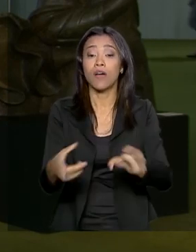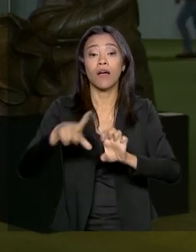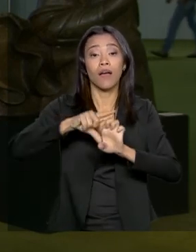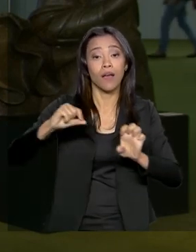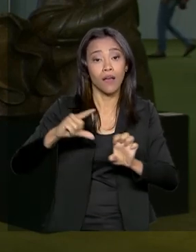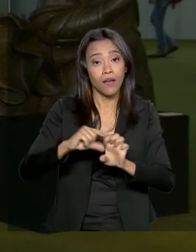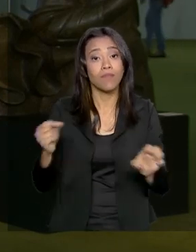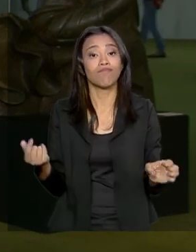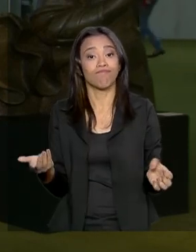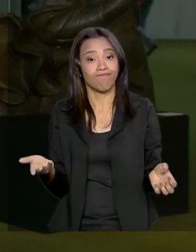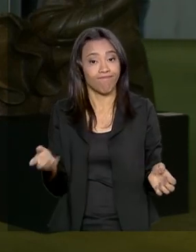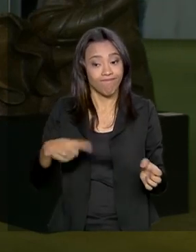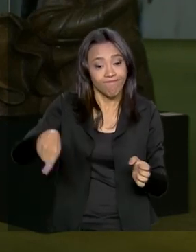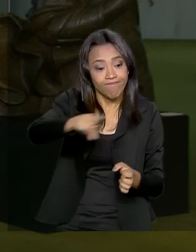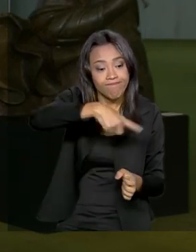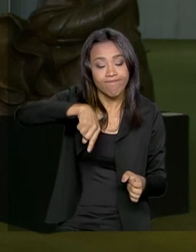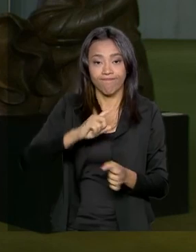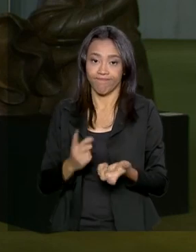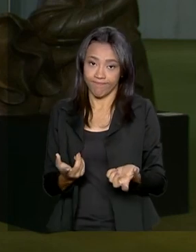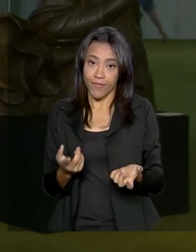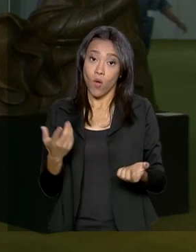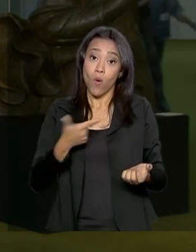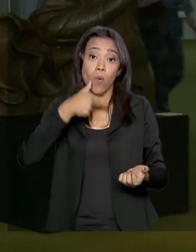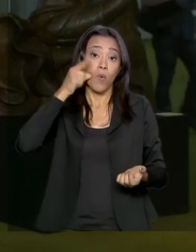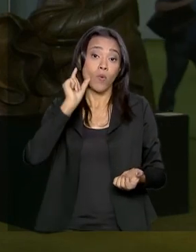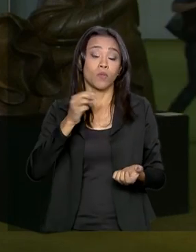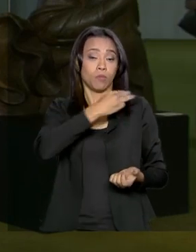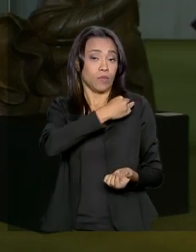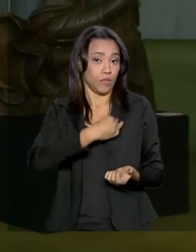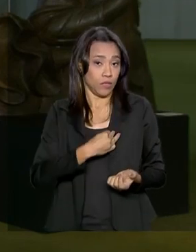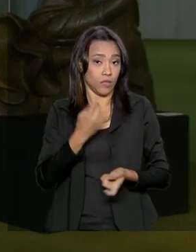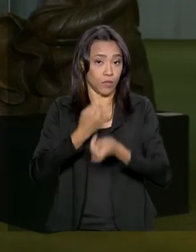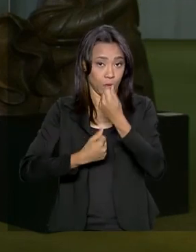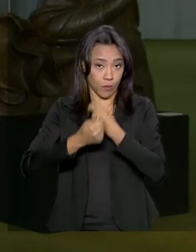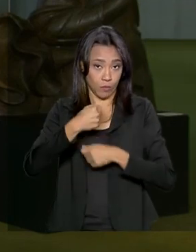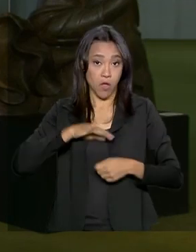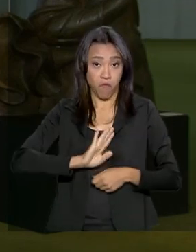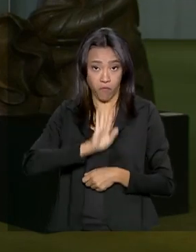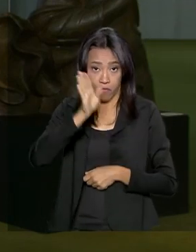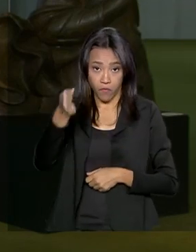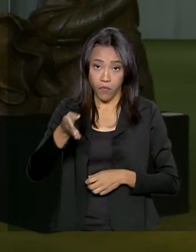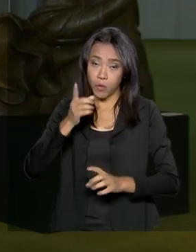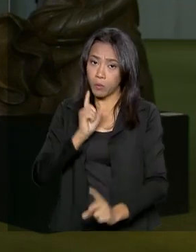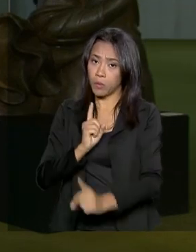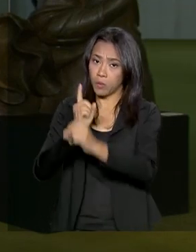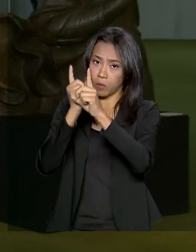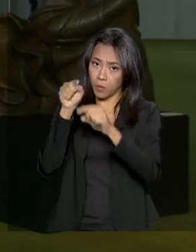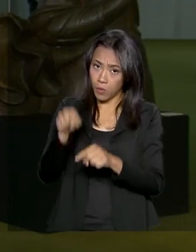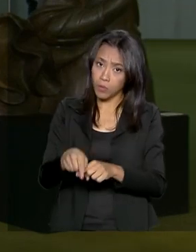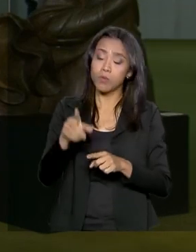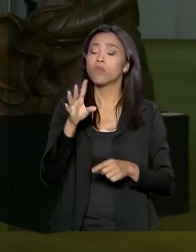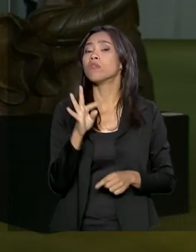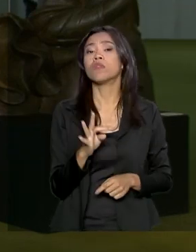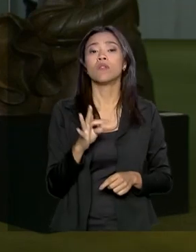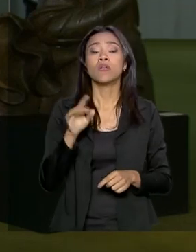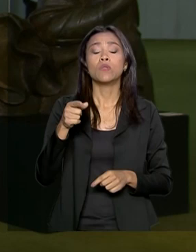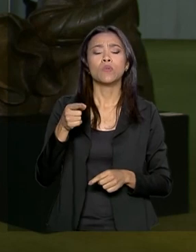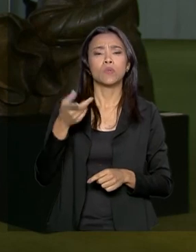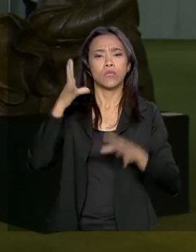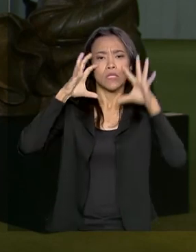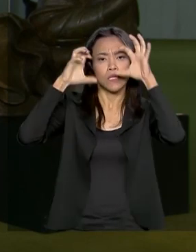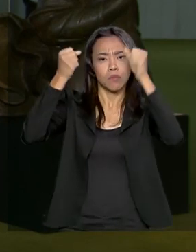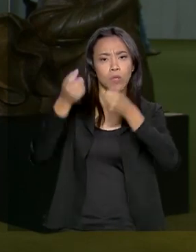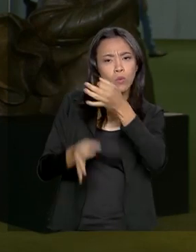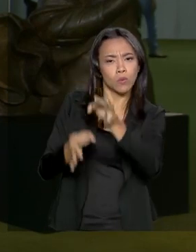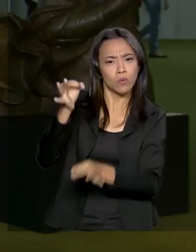competitividade. Ontem o ministro da Economia, Paulo Guedes, esteve em um evento no Superior Tribunal de Justiça comentando